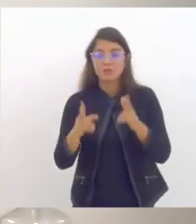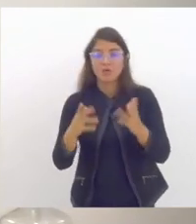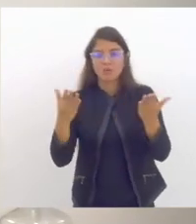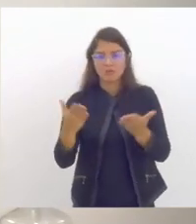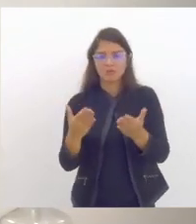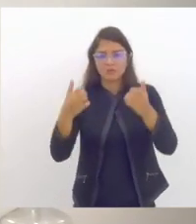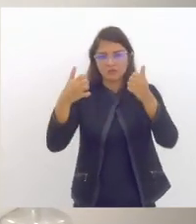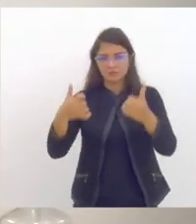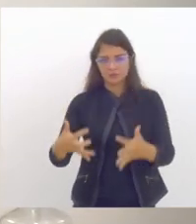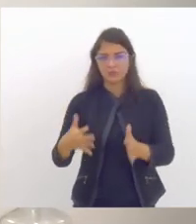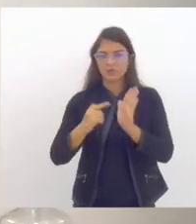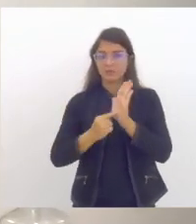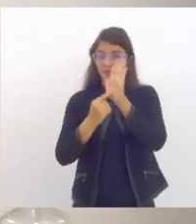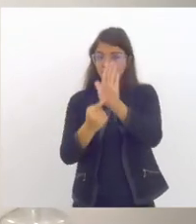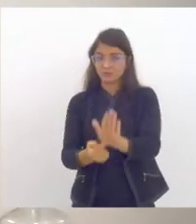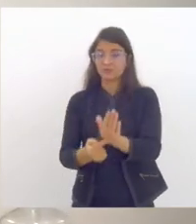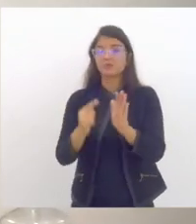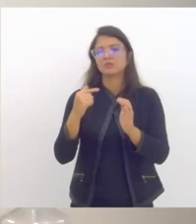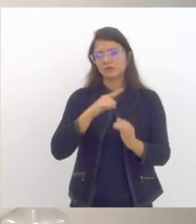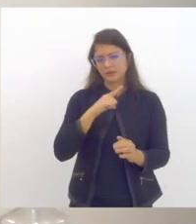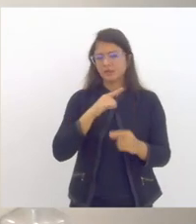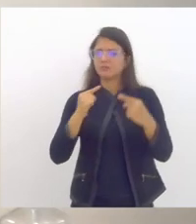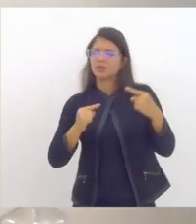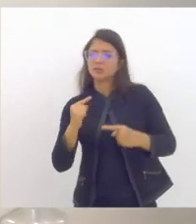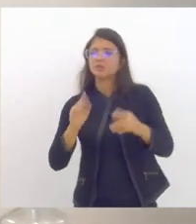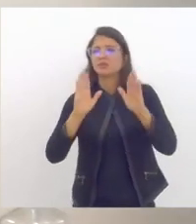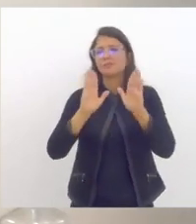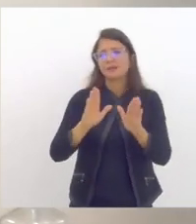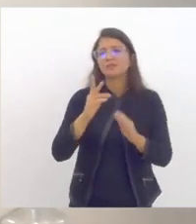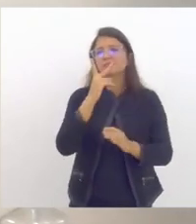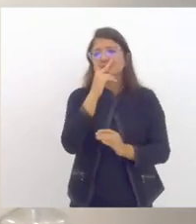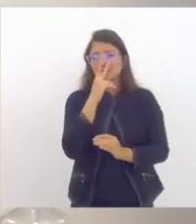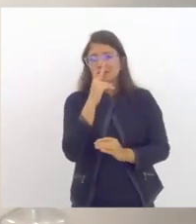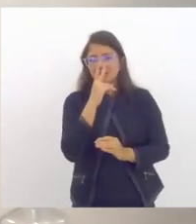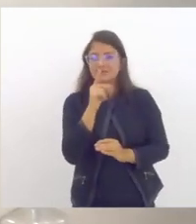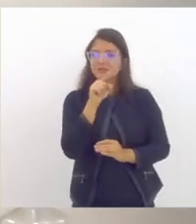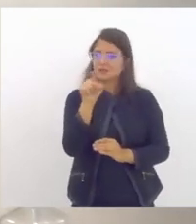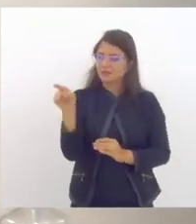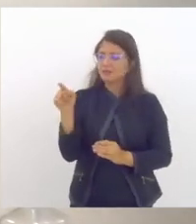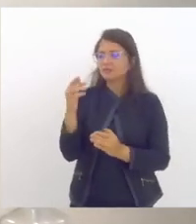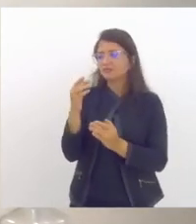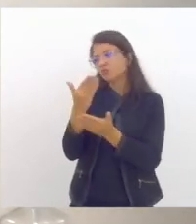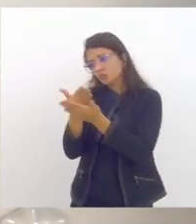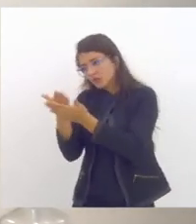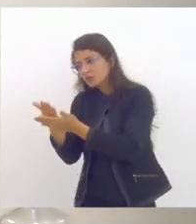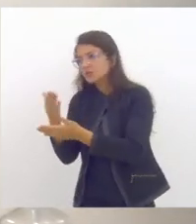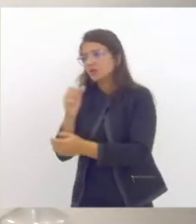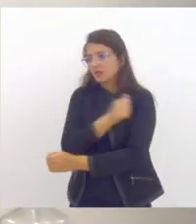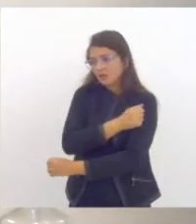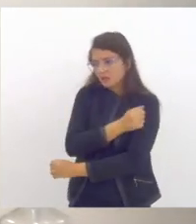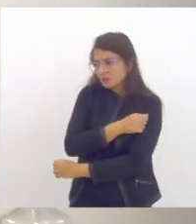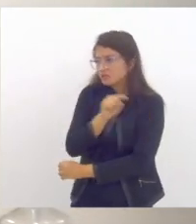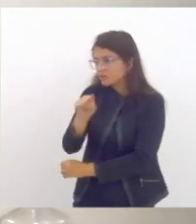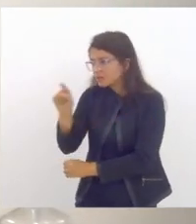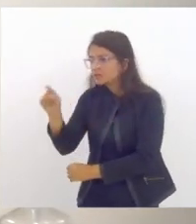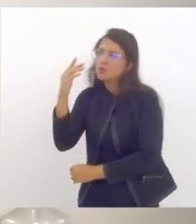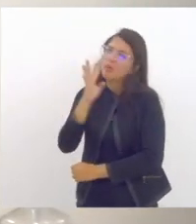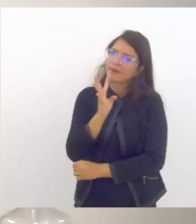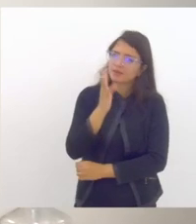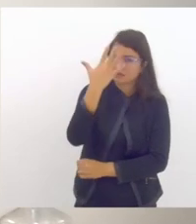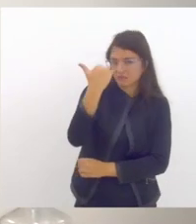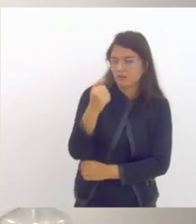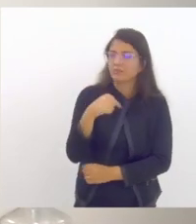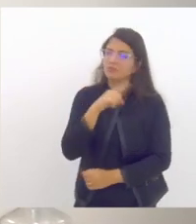elas existem mas como foi também passada a percepção aqui inclusive dos estudantes mas que a gente concorda porque está presente muito no chão da escola